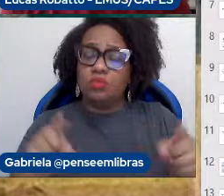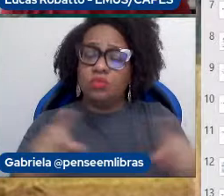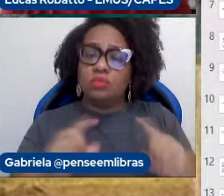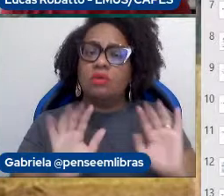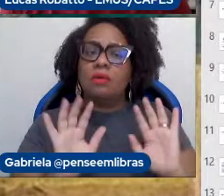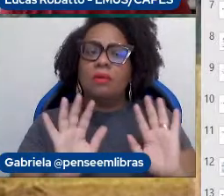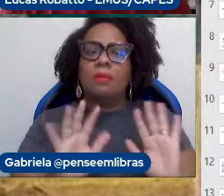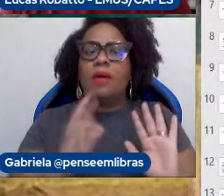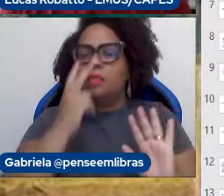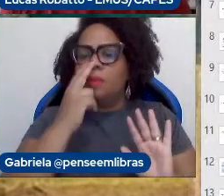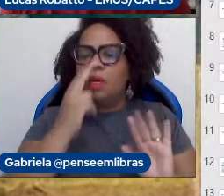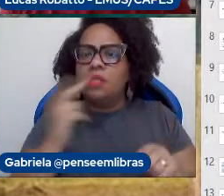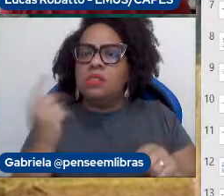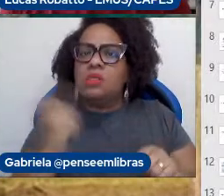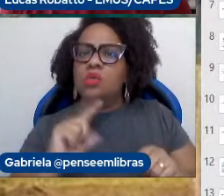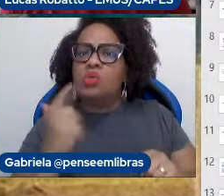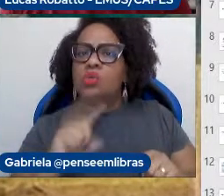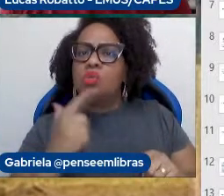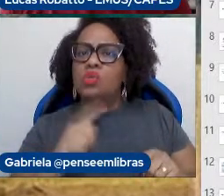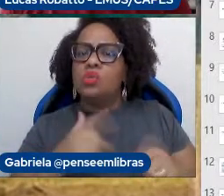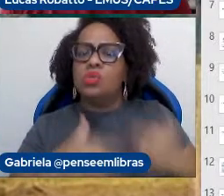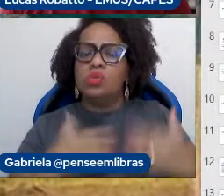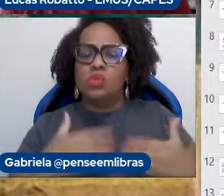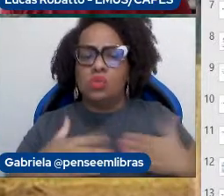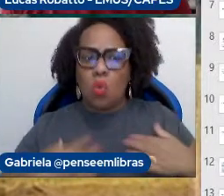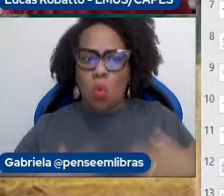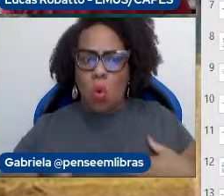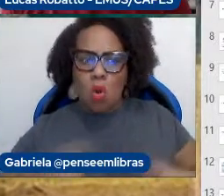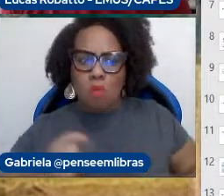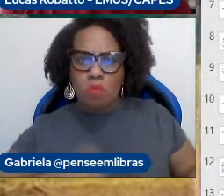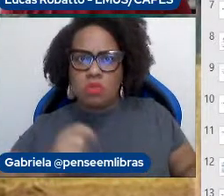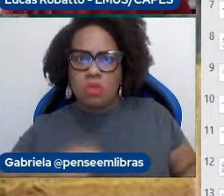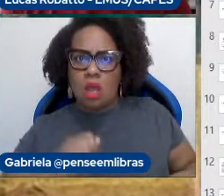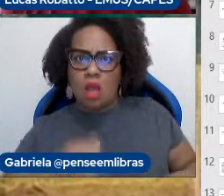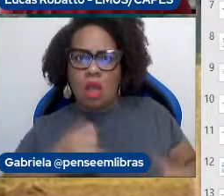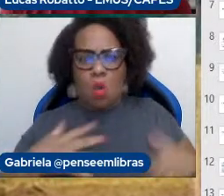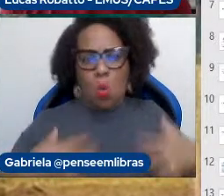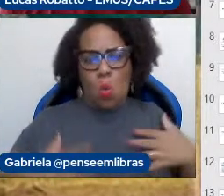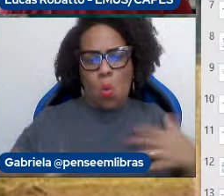rendimento. O corpo enquanto fonte de um rendimento para tocar melhor